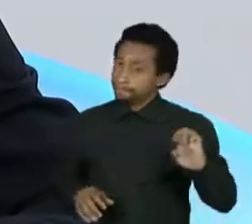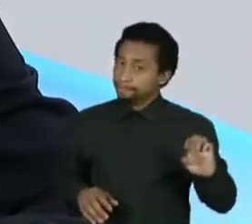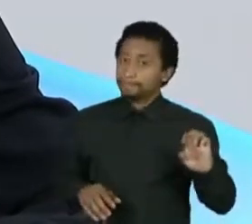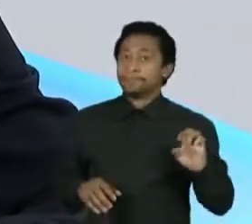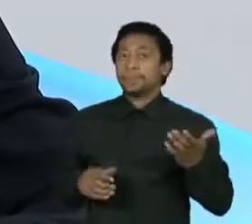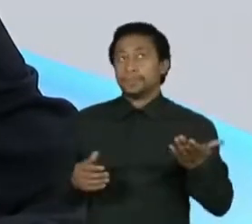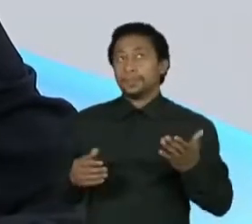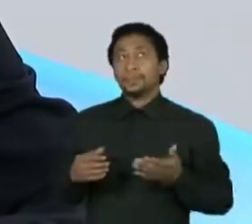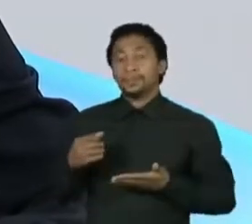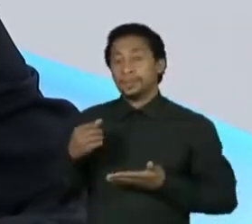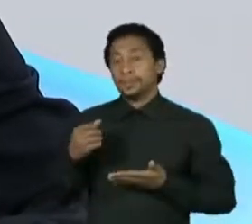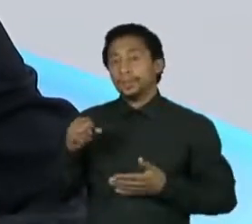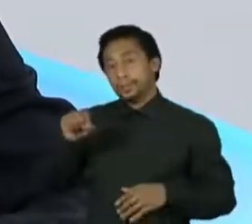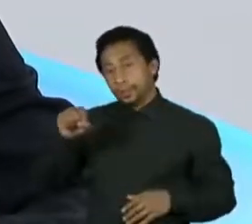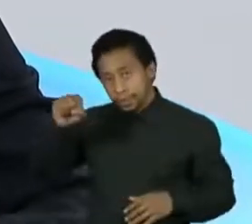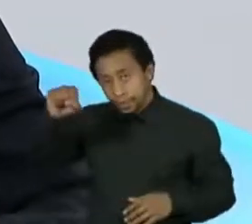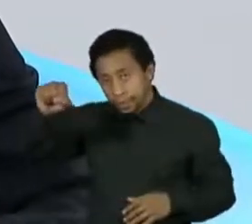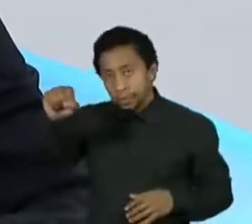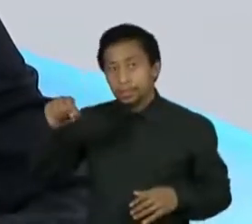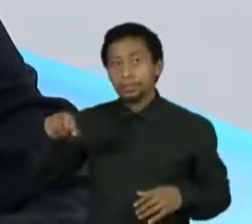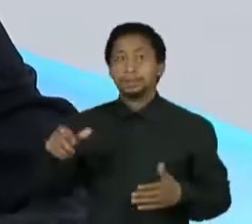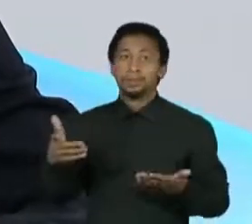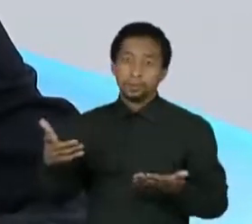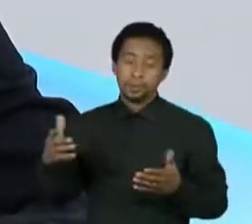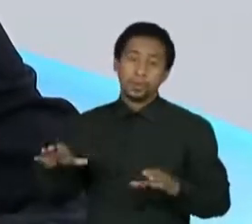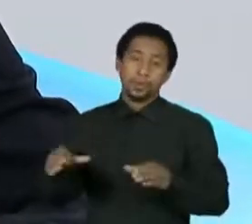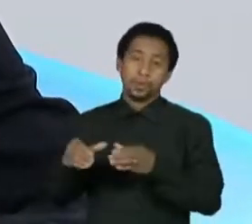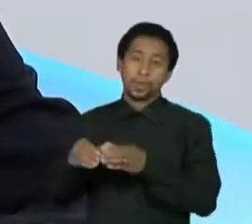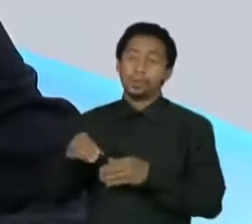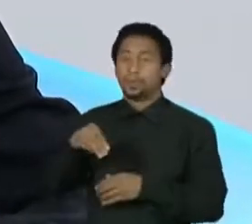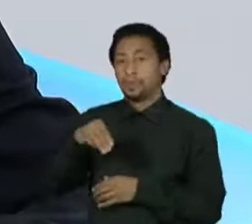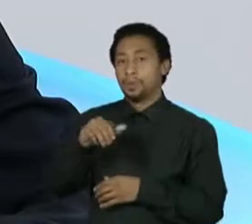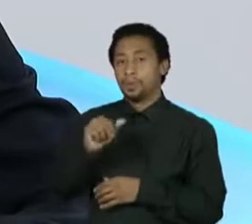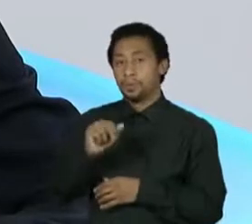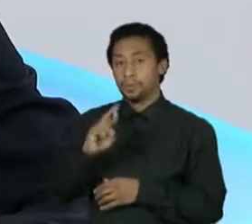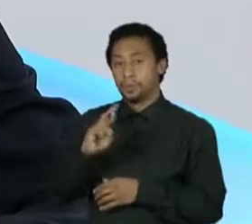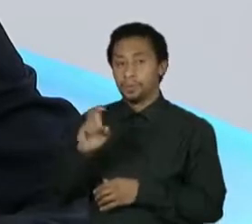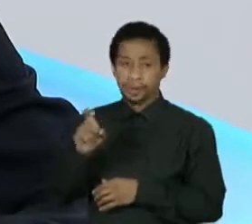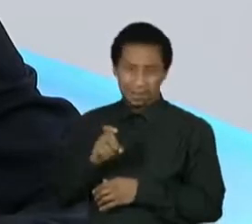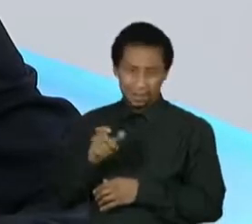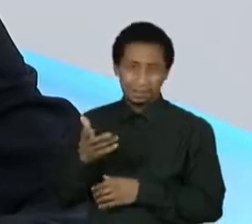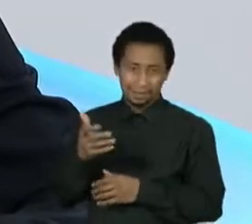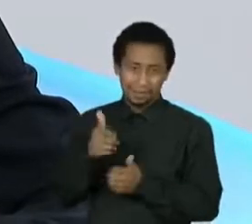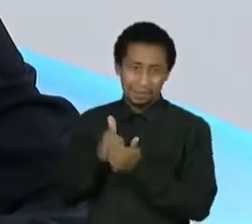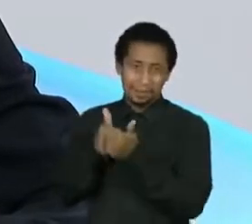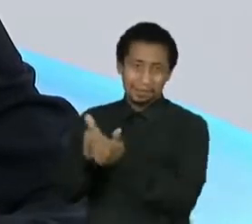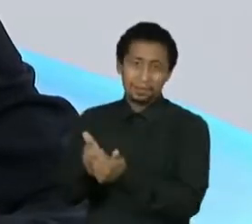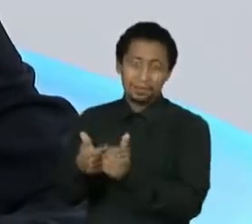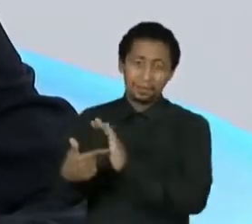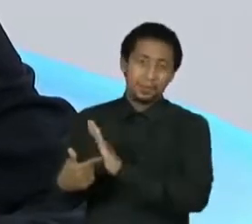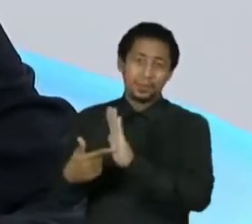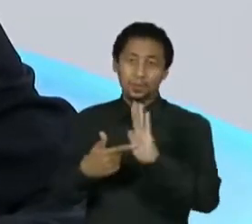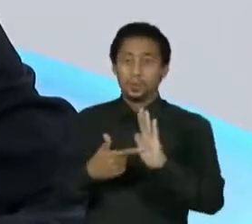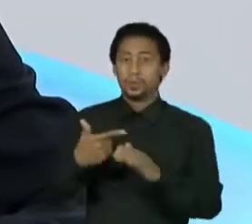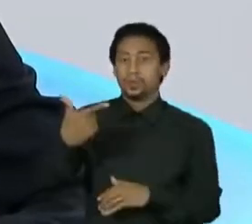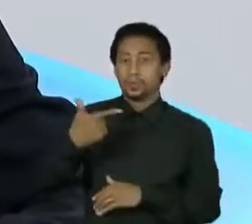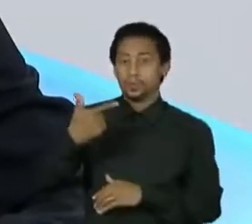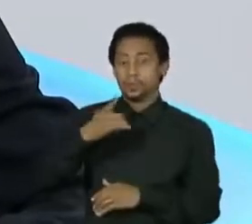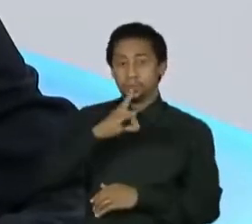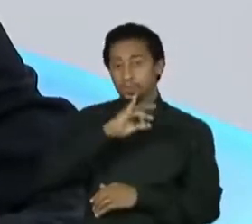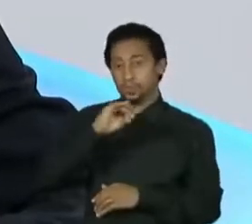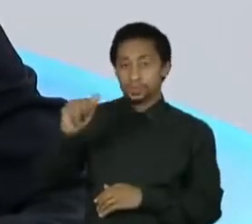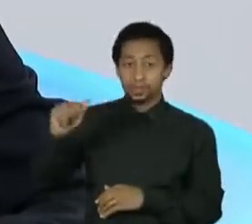socialistas, um dos marxistas socialistas ucranianos, publicou no segundo dia uma carta